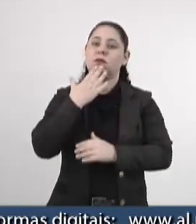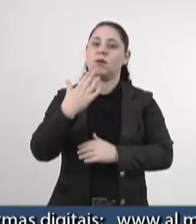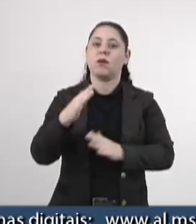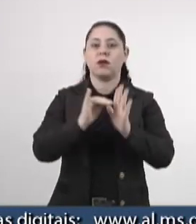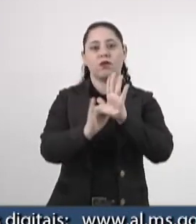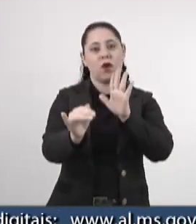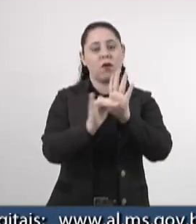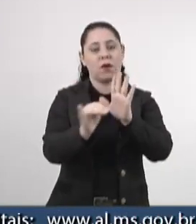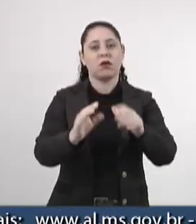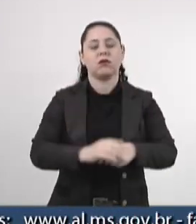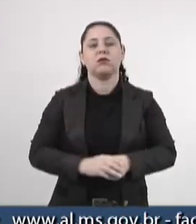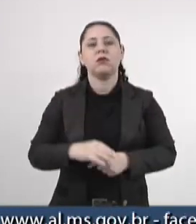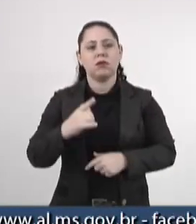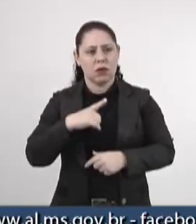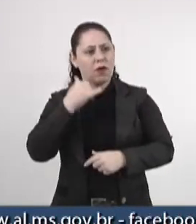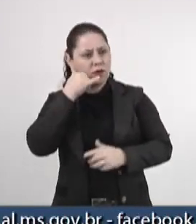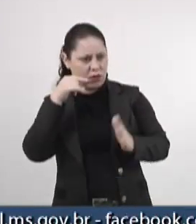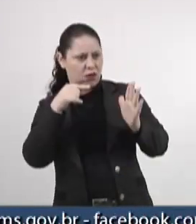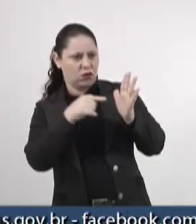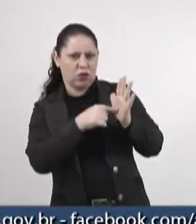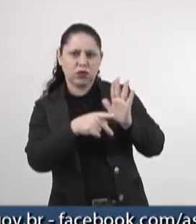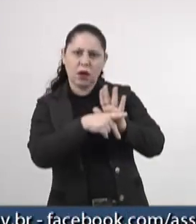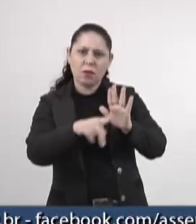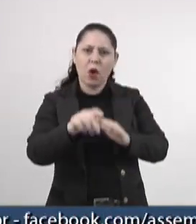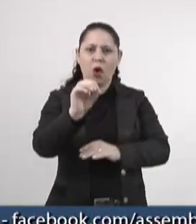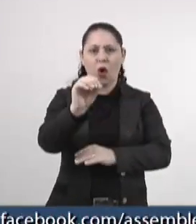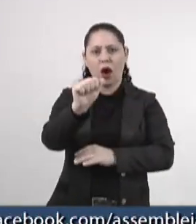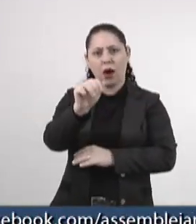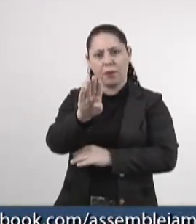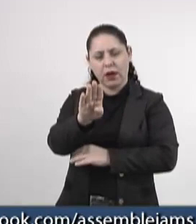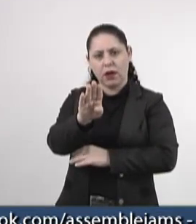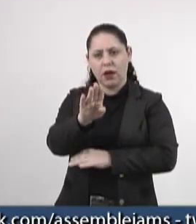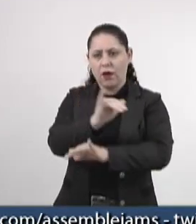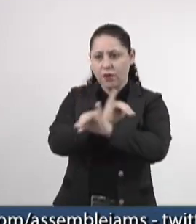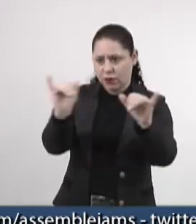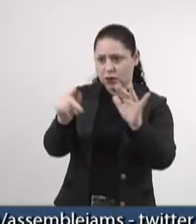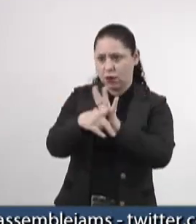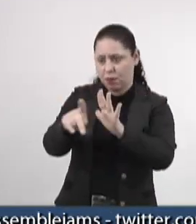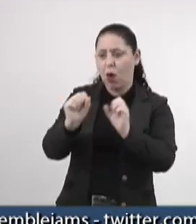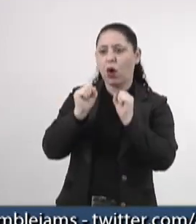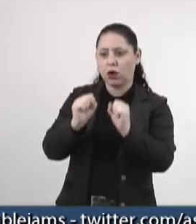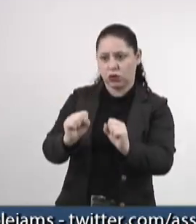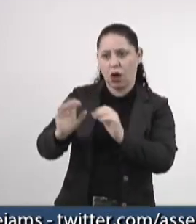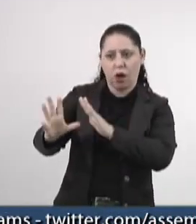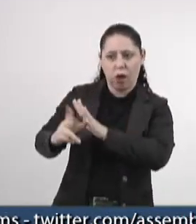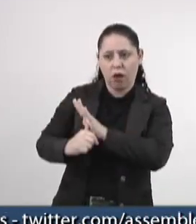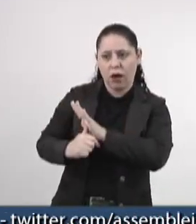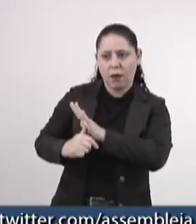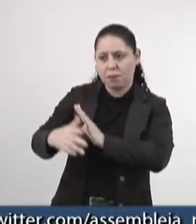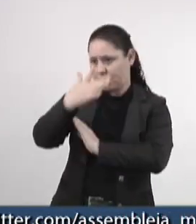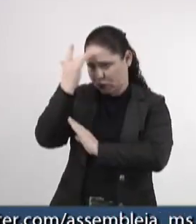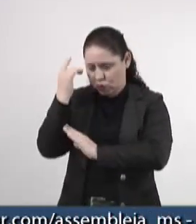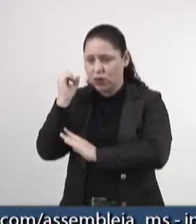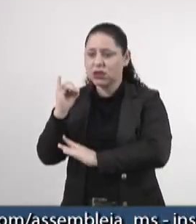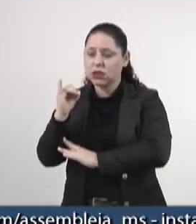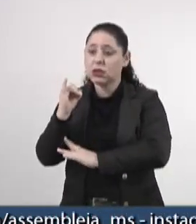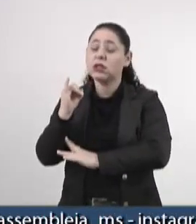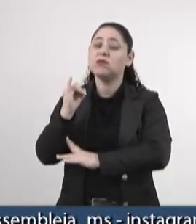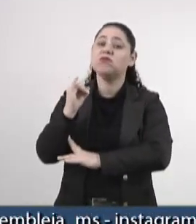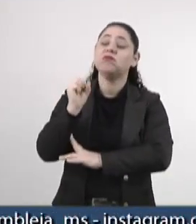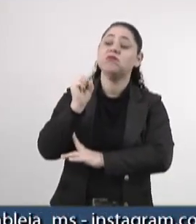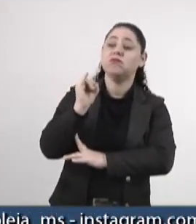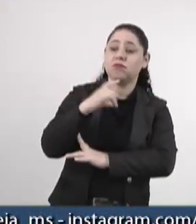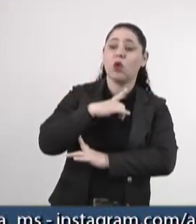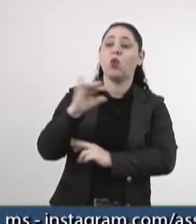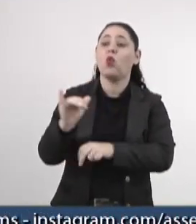seguintes informações. Houve denúncia destinada ao AB noticiando tais supostas fraudes? Se sim, quais foram